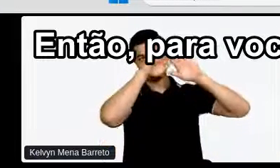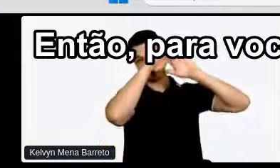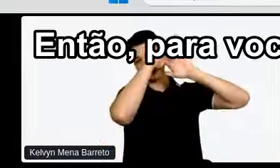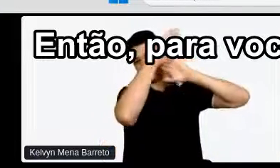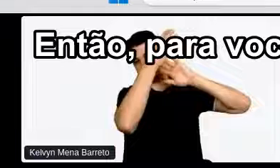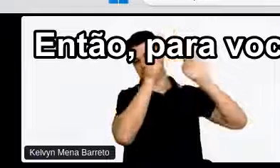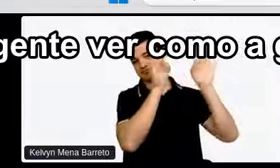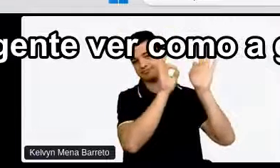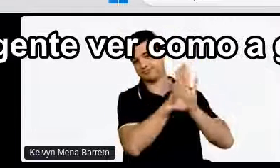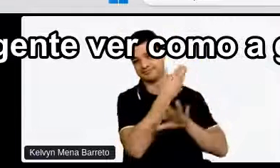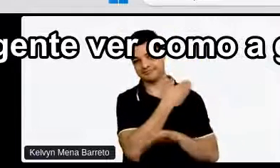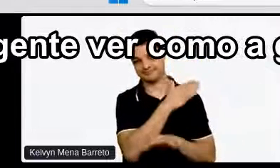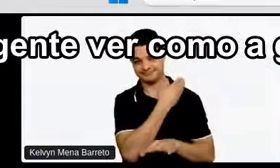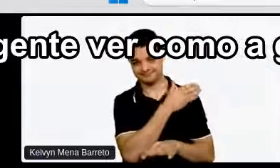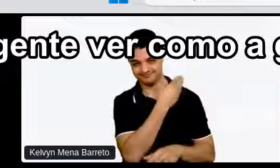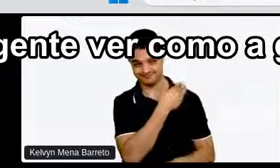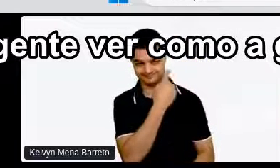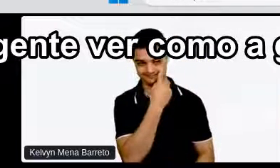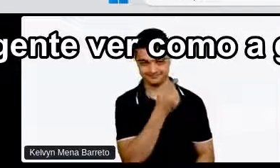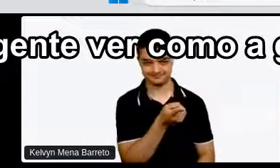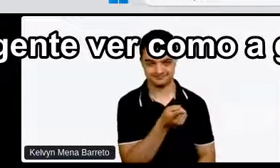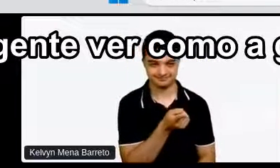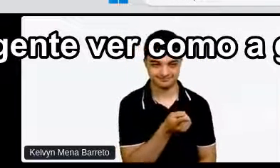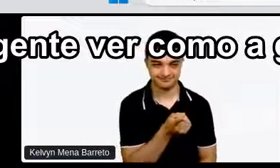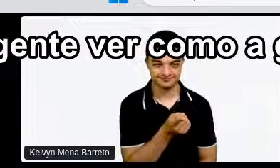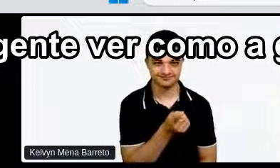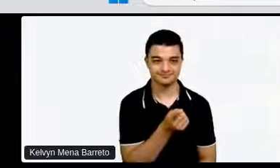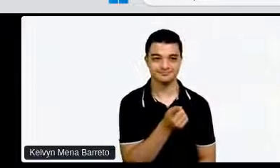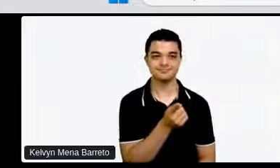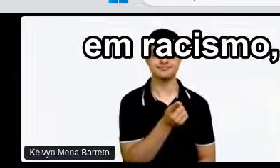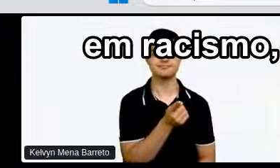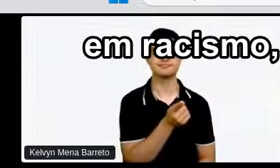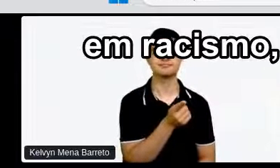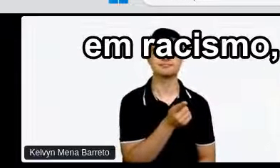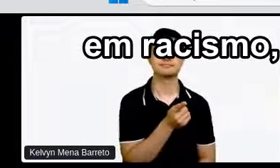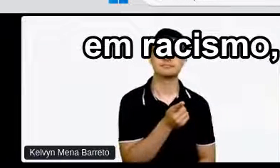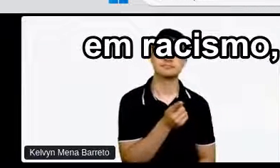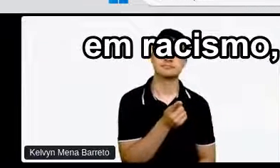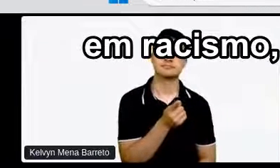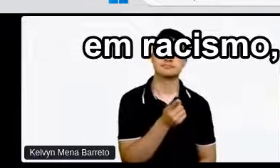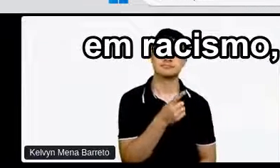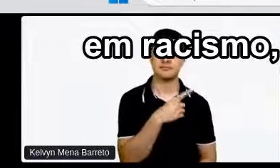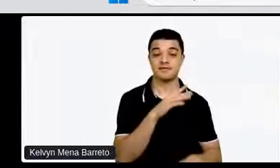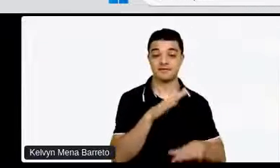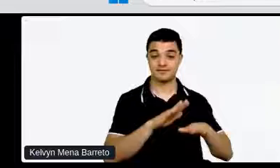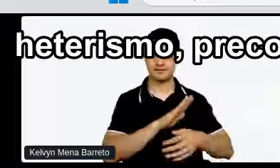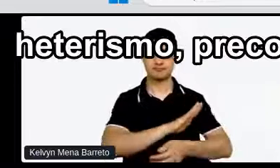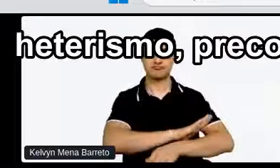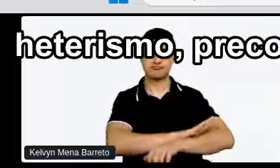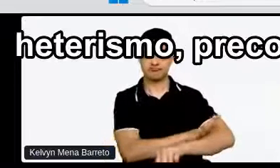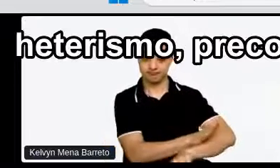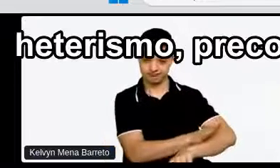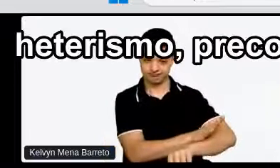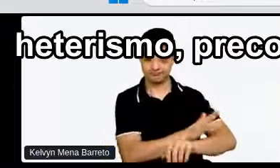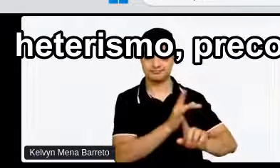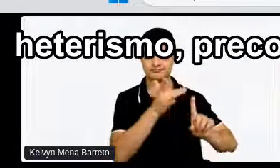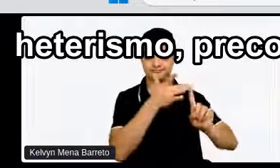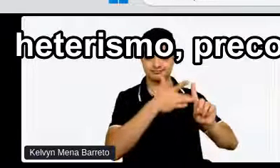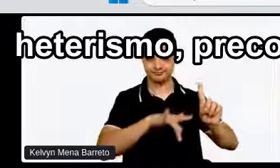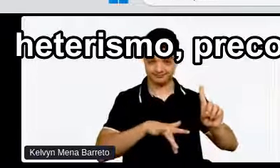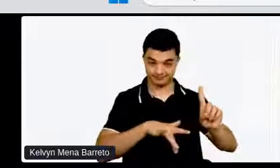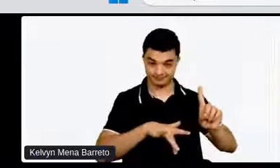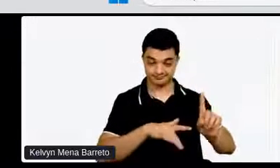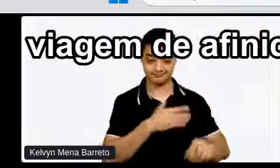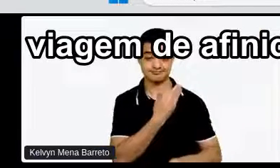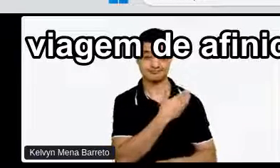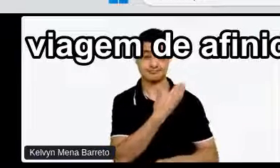para vocês verem assim Para a gente ver Como a gente incorre Sem querer Em racismo Capacitismo Etarismo Preconceito de